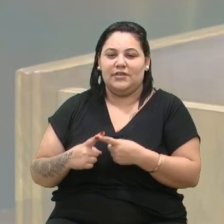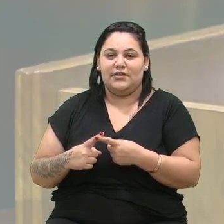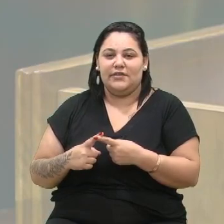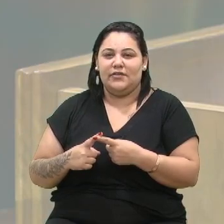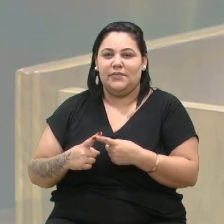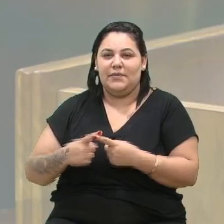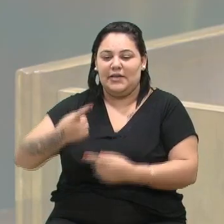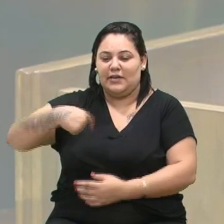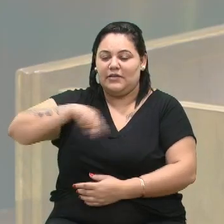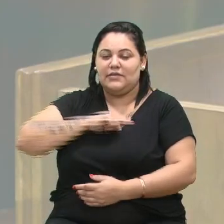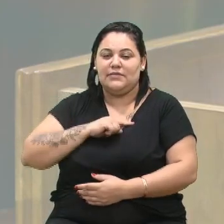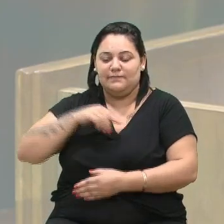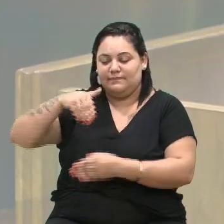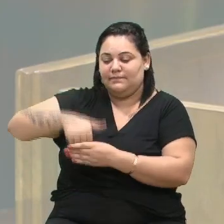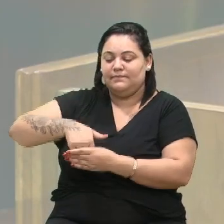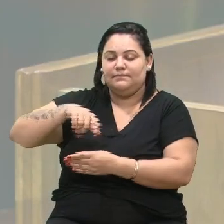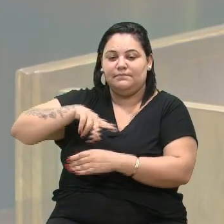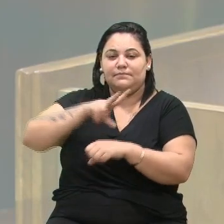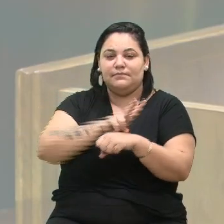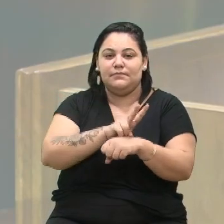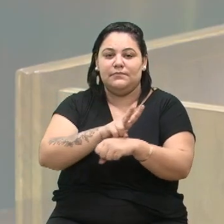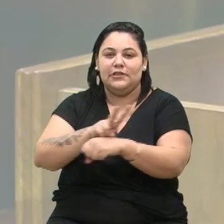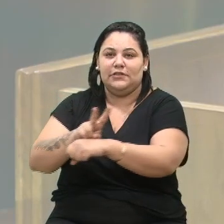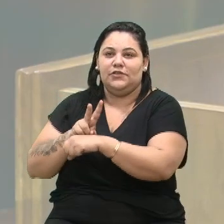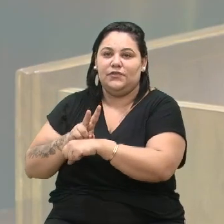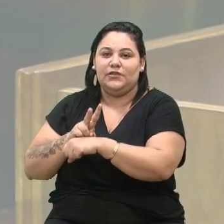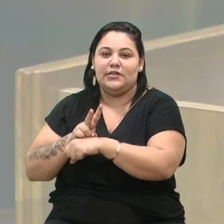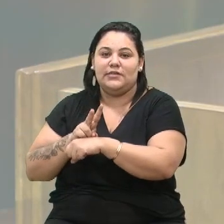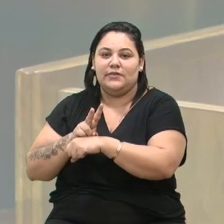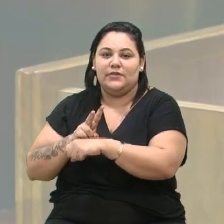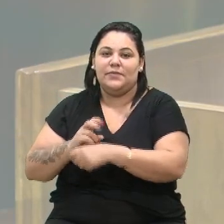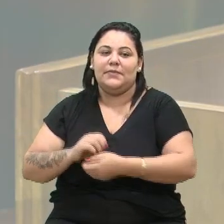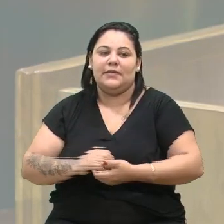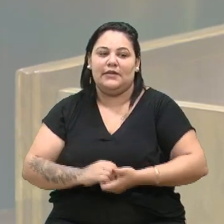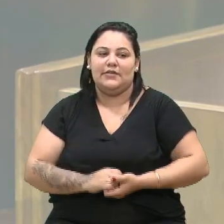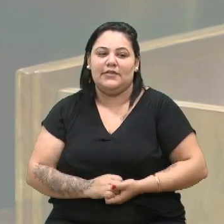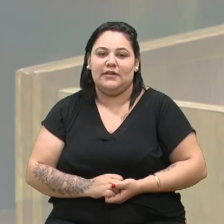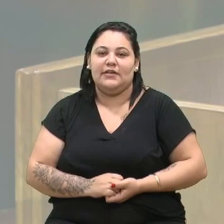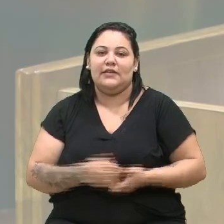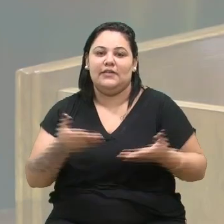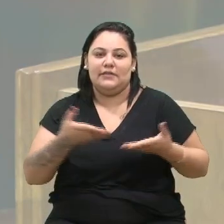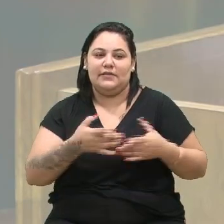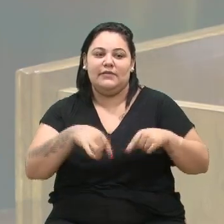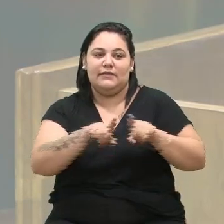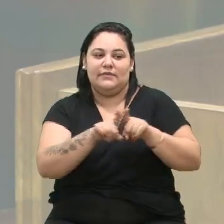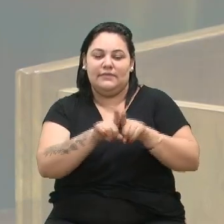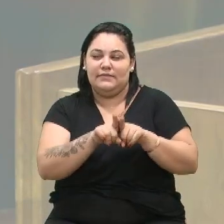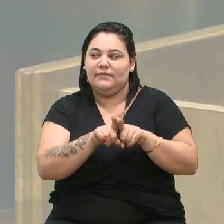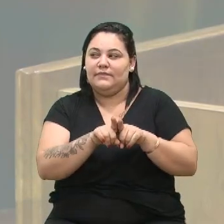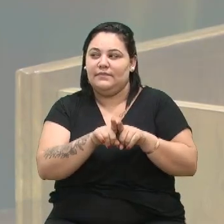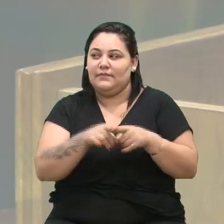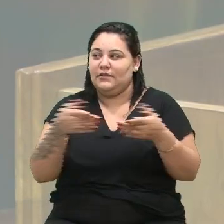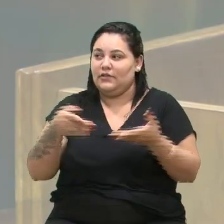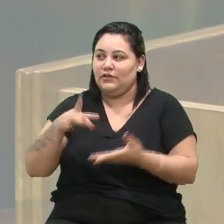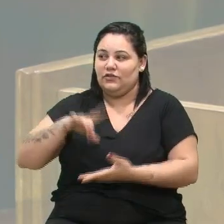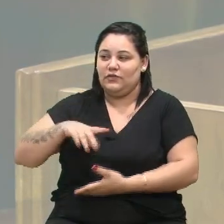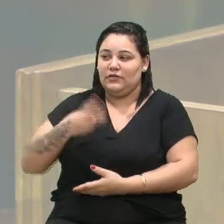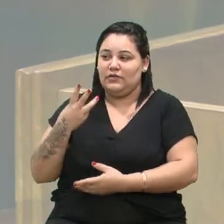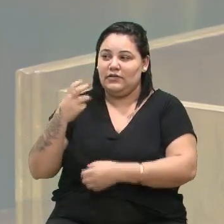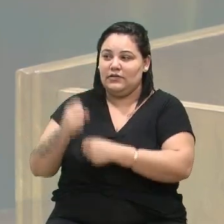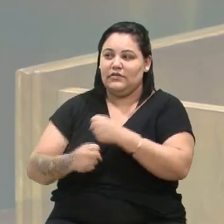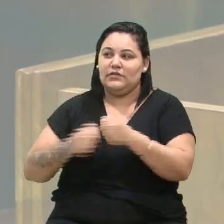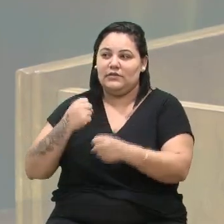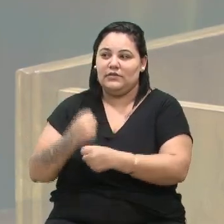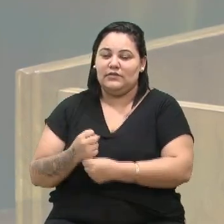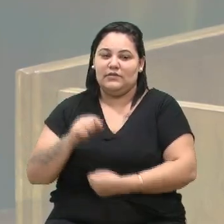cobrar o candidato somente no ano eleitoral para vir dizer Ah, tu está aqui no bairro. Não, eu tive os outros três anos aqui também. É